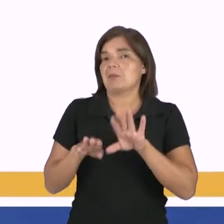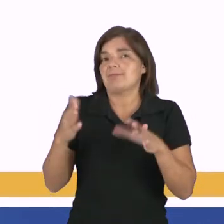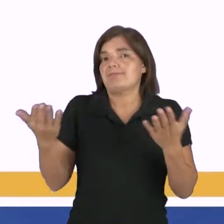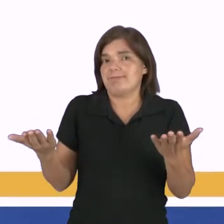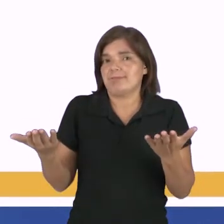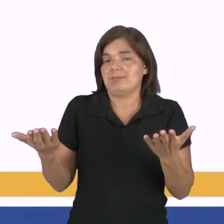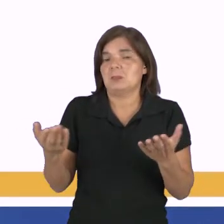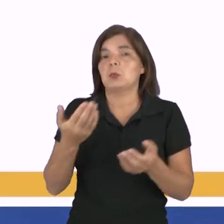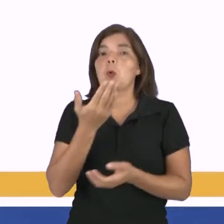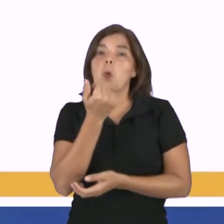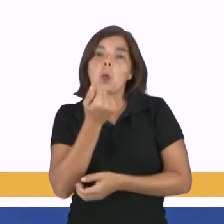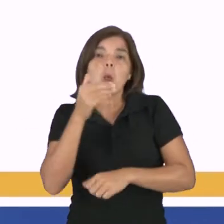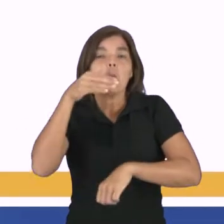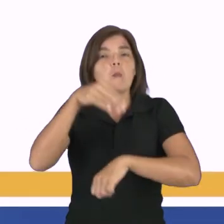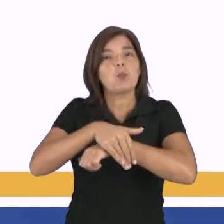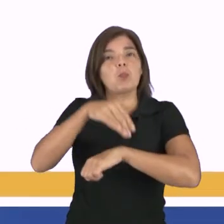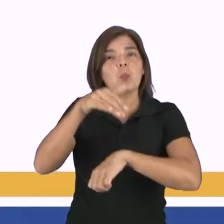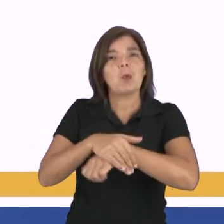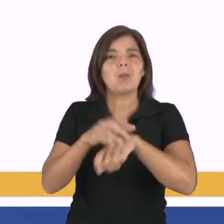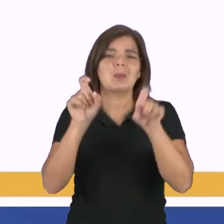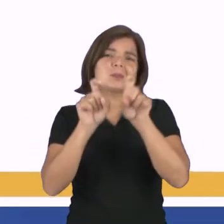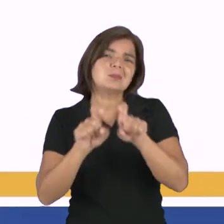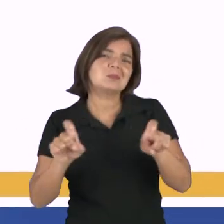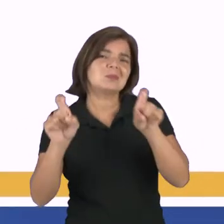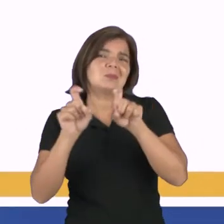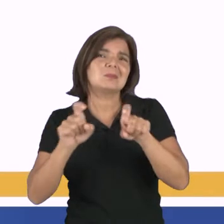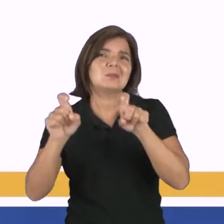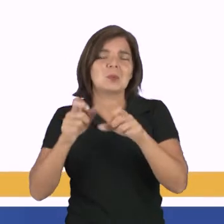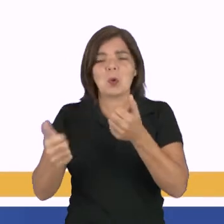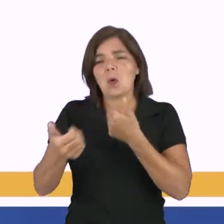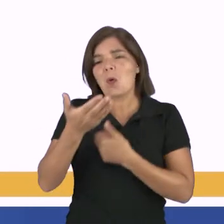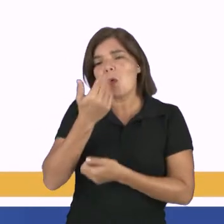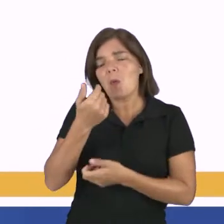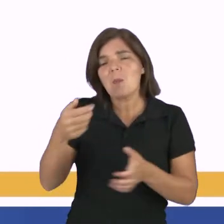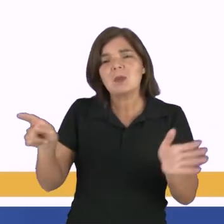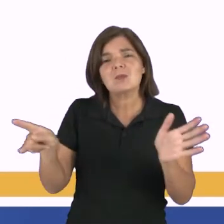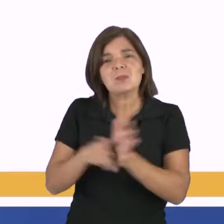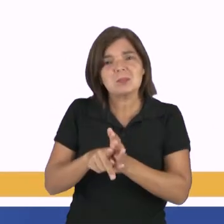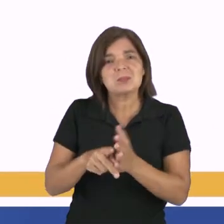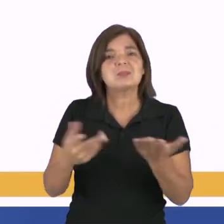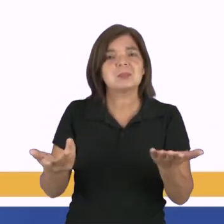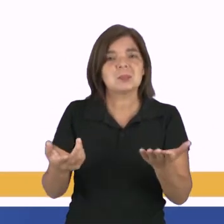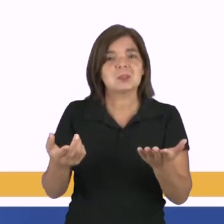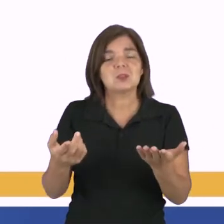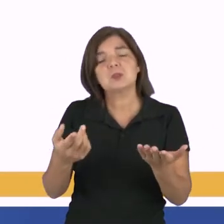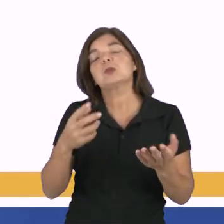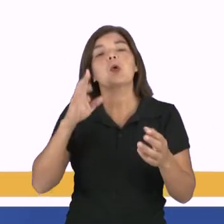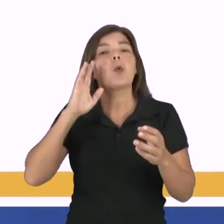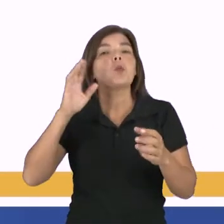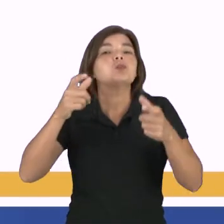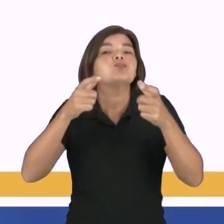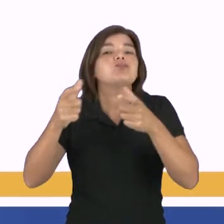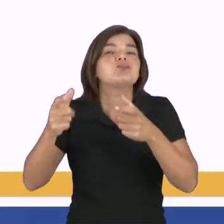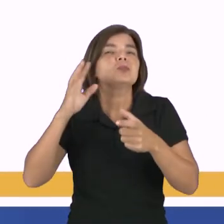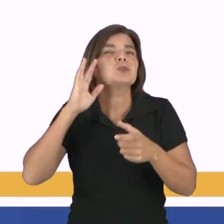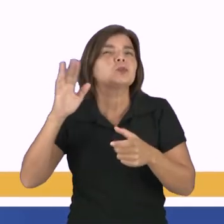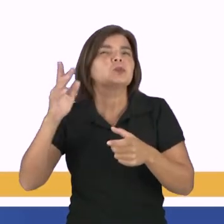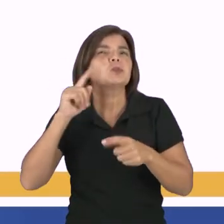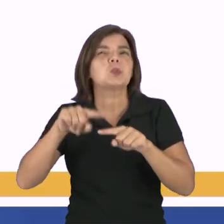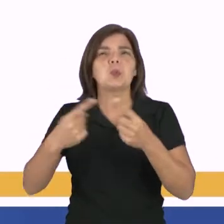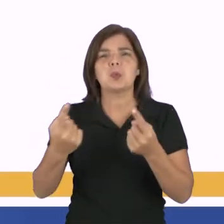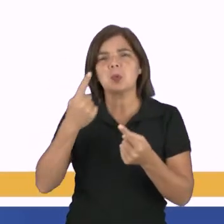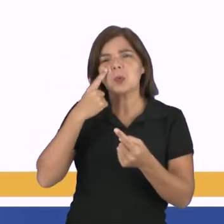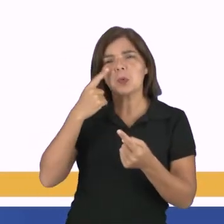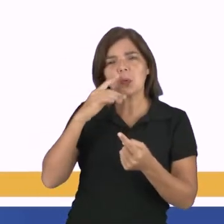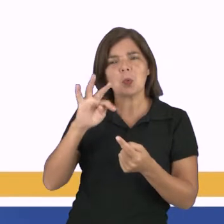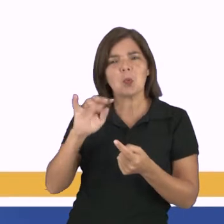jantando com seu computador ali com a comida próximo, mas ao mesmo tempo estão em um universo diferente, um com o Tinder, outro